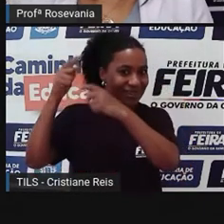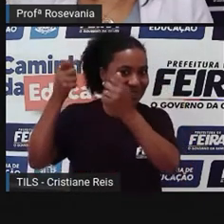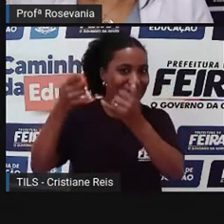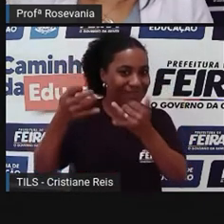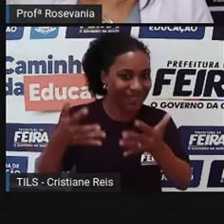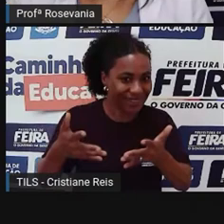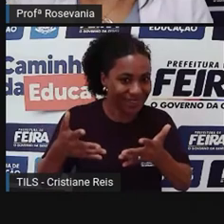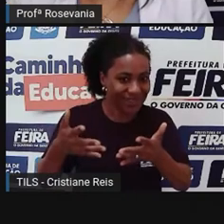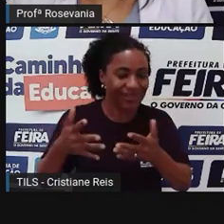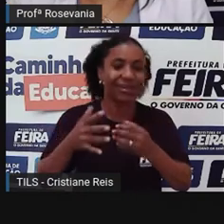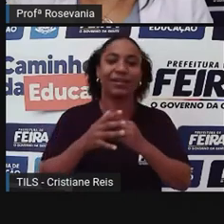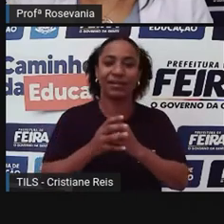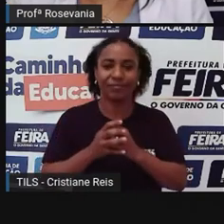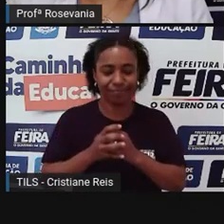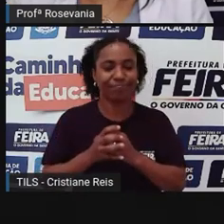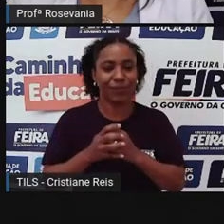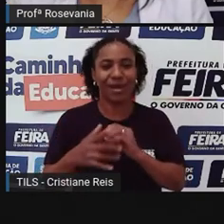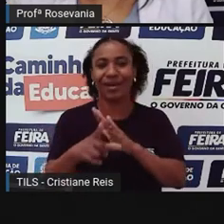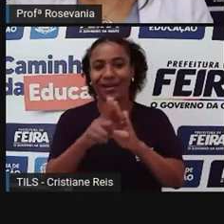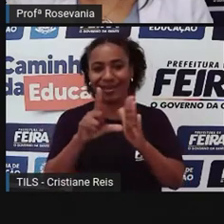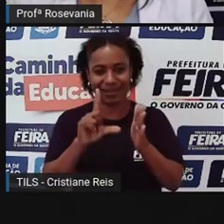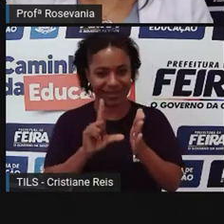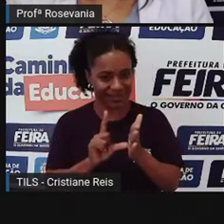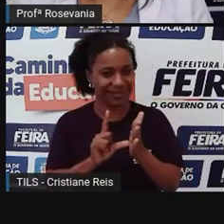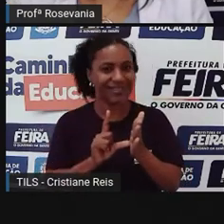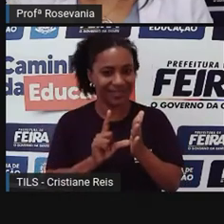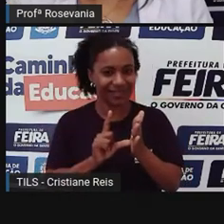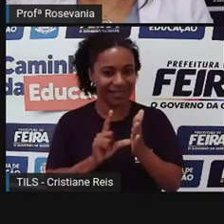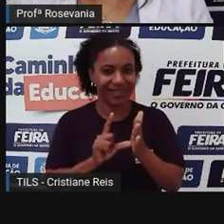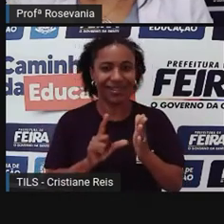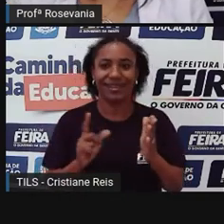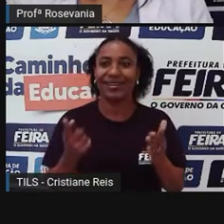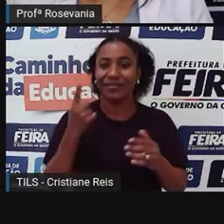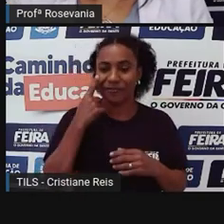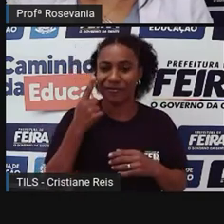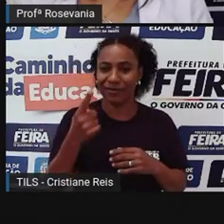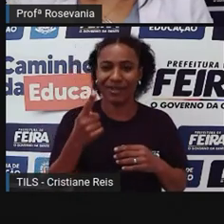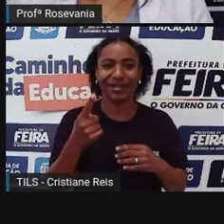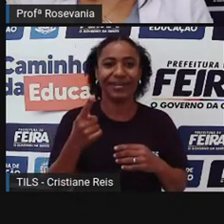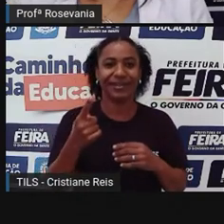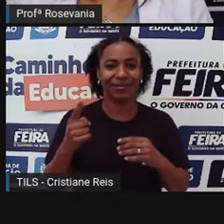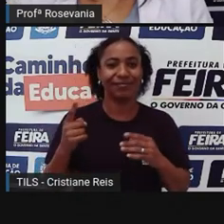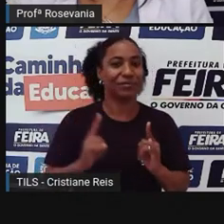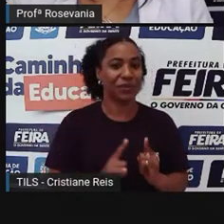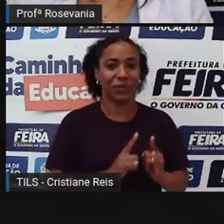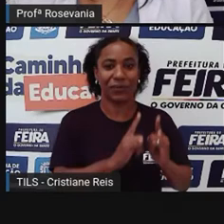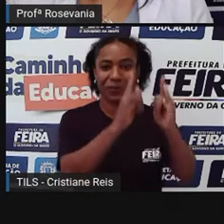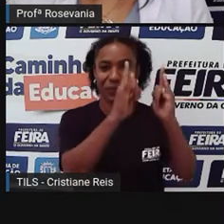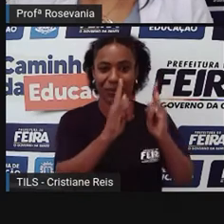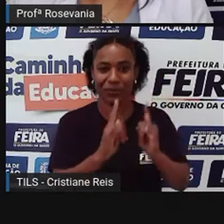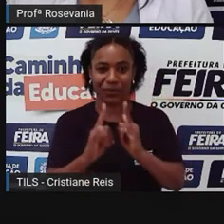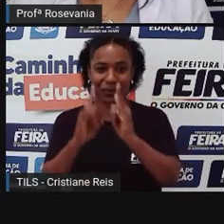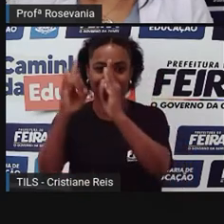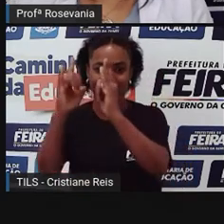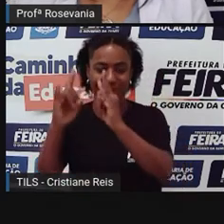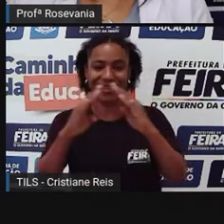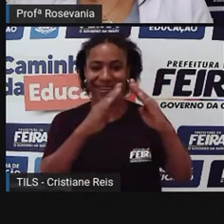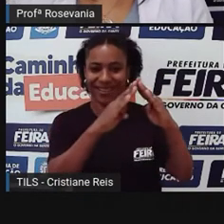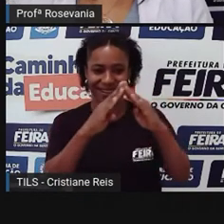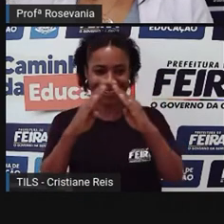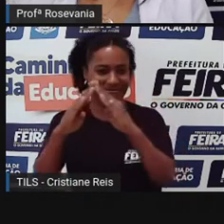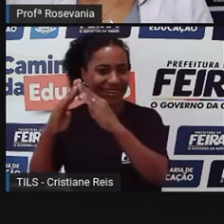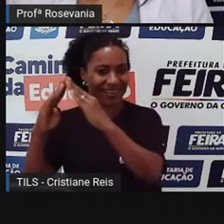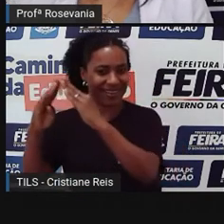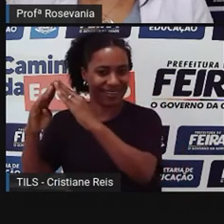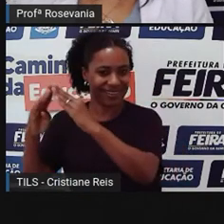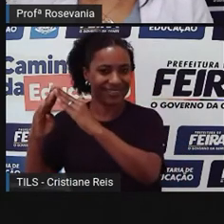de morar, que até então a gente escolheu, você pode ver pelas imagens da cidade, que a gente gosta muito de morar em residências,